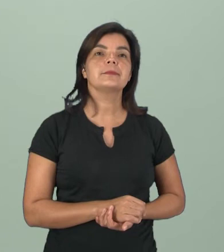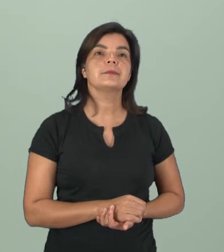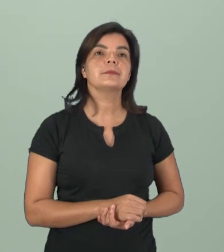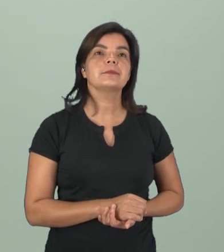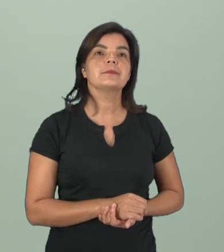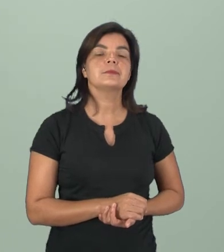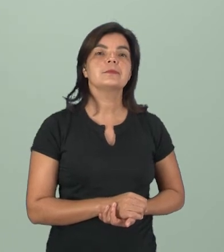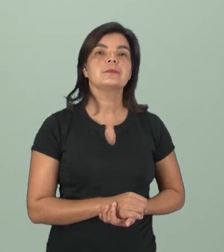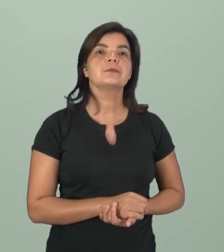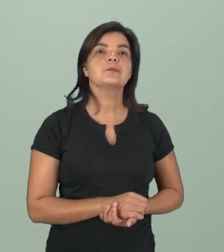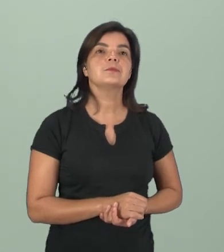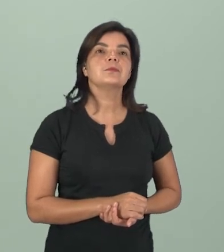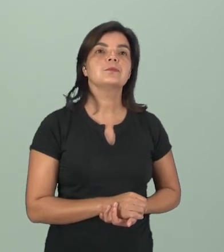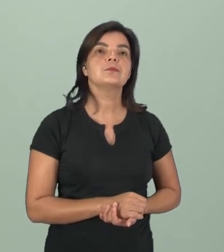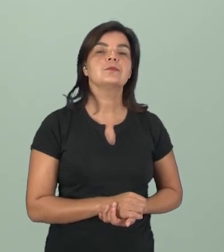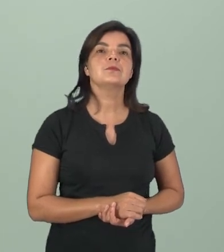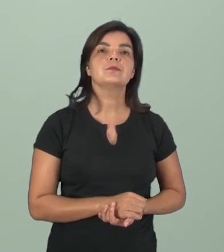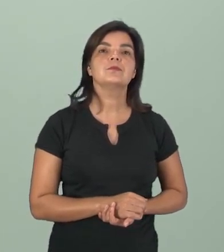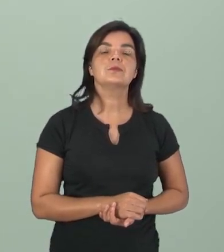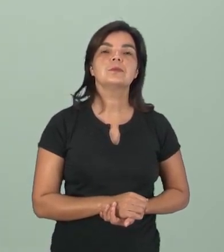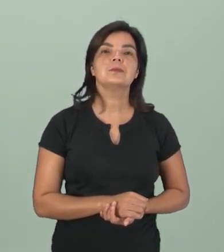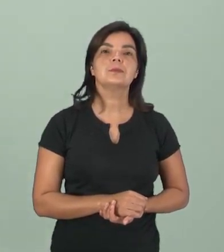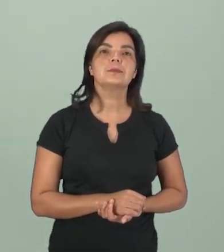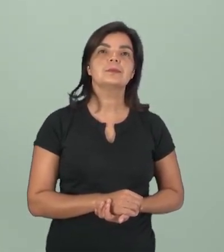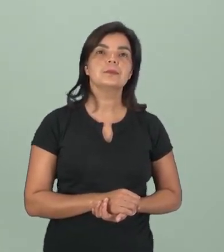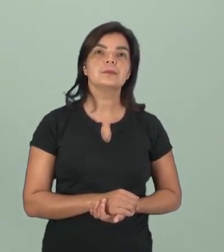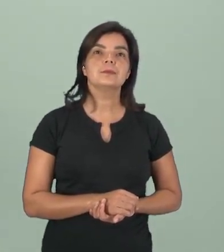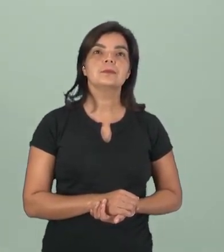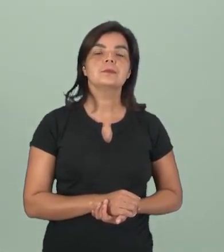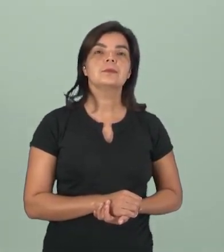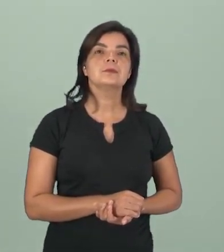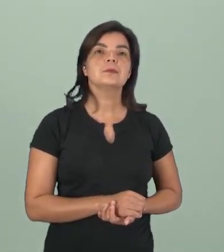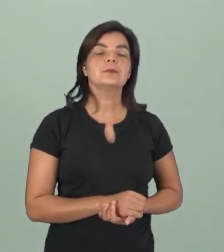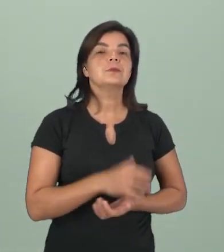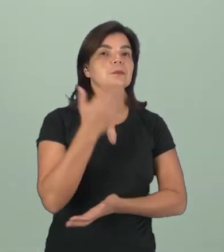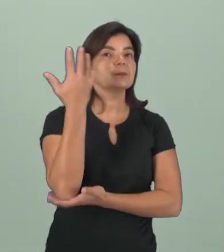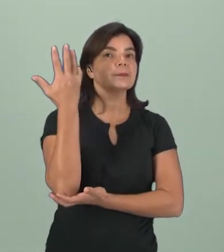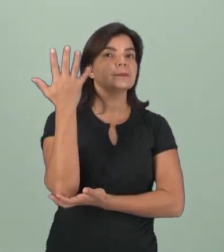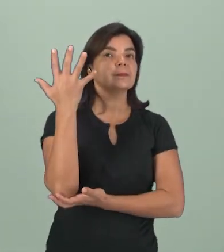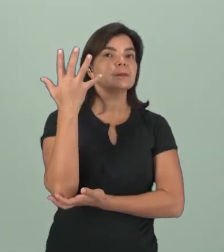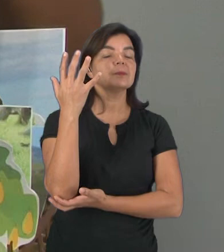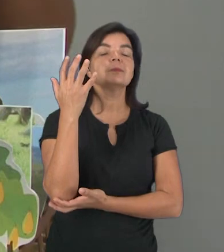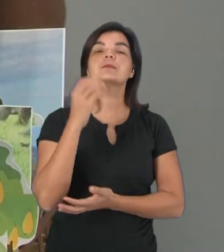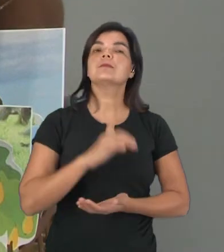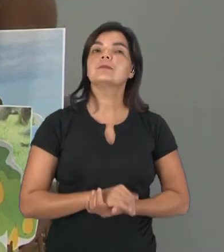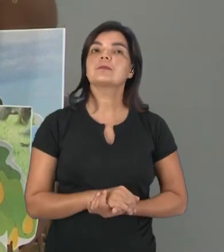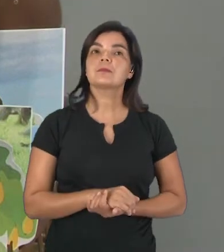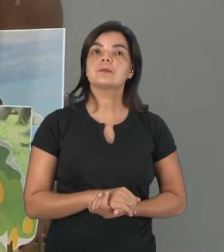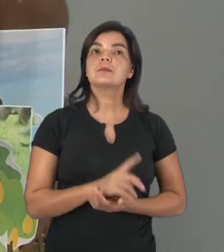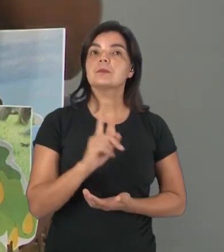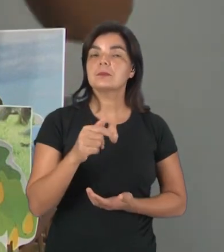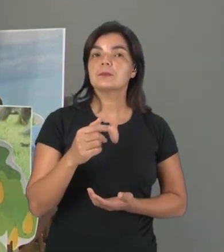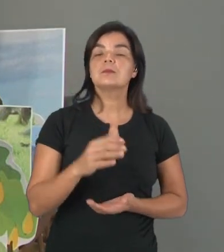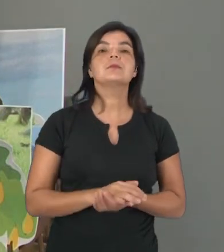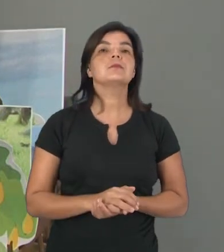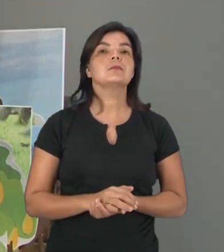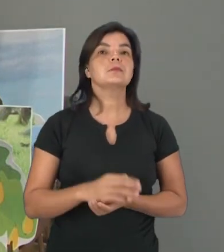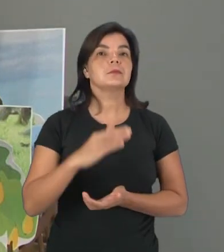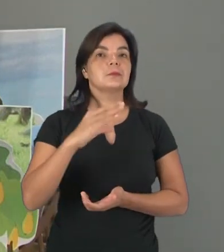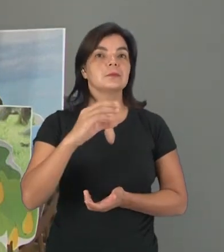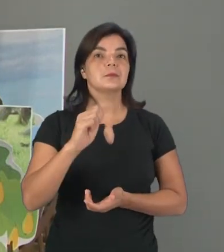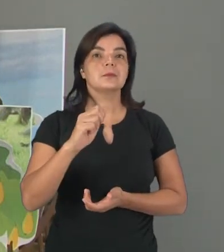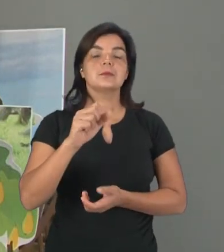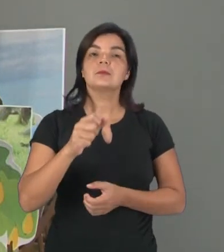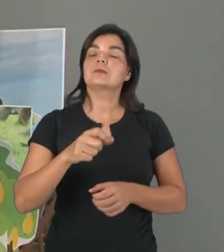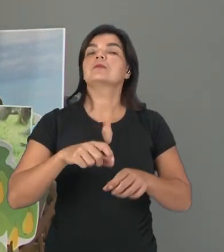Vamos para mais uma. Essa aqui. Esta árvore é a castanheira.